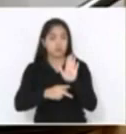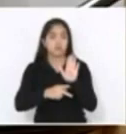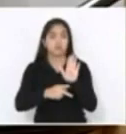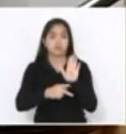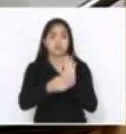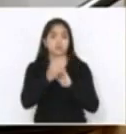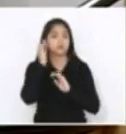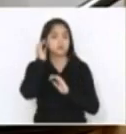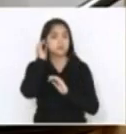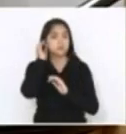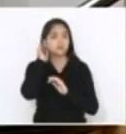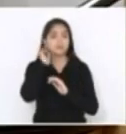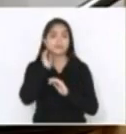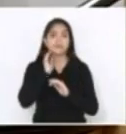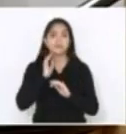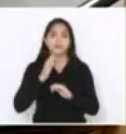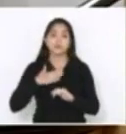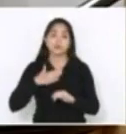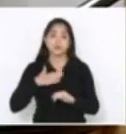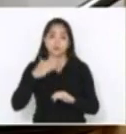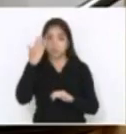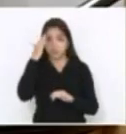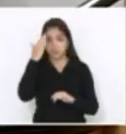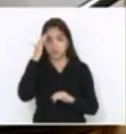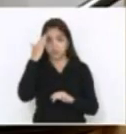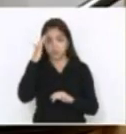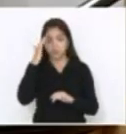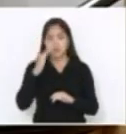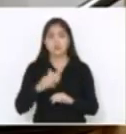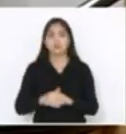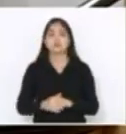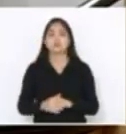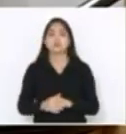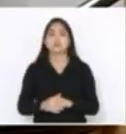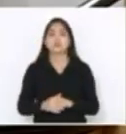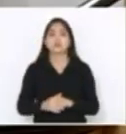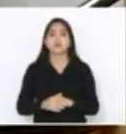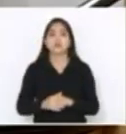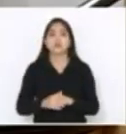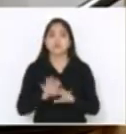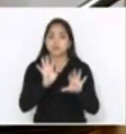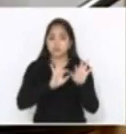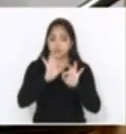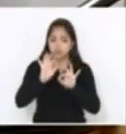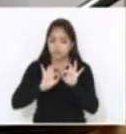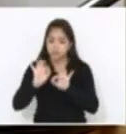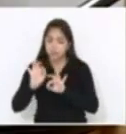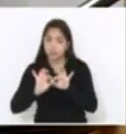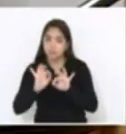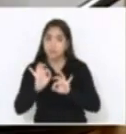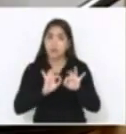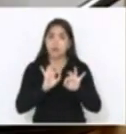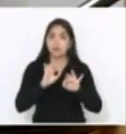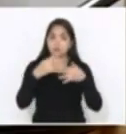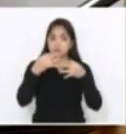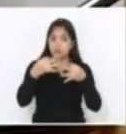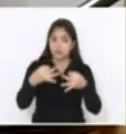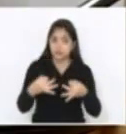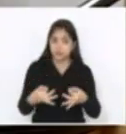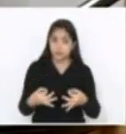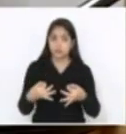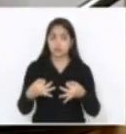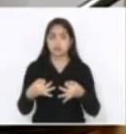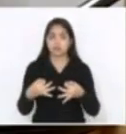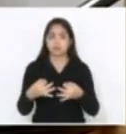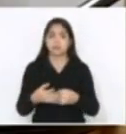Marcos Vieira, no meu entendimento, como ele está bem delineado e como ele está adequado à